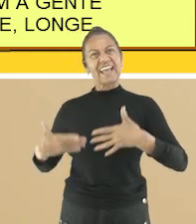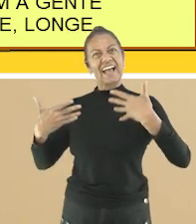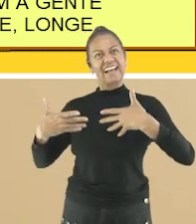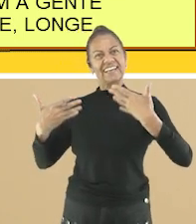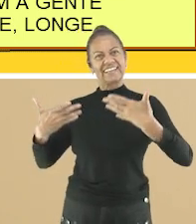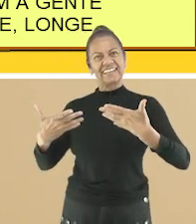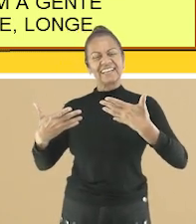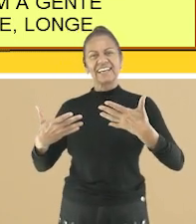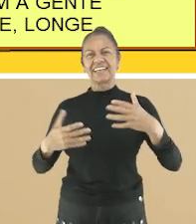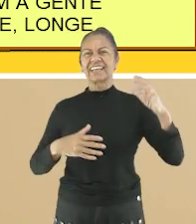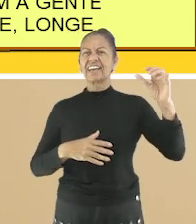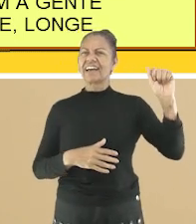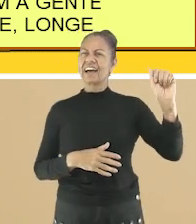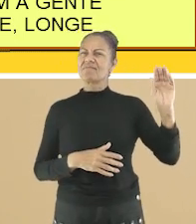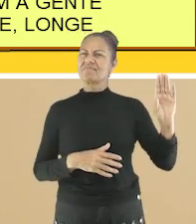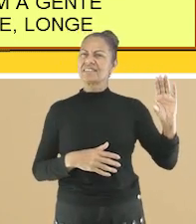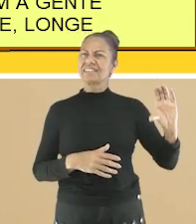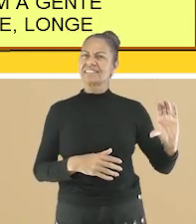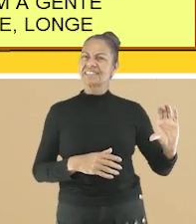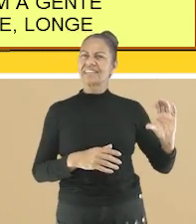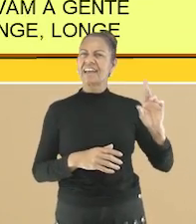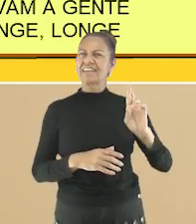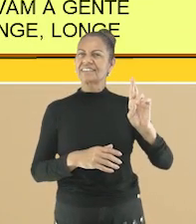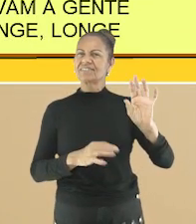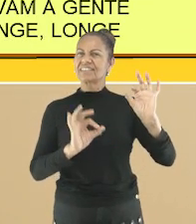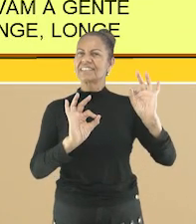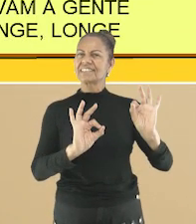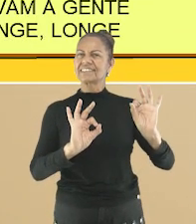E aí? Qual é a resposta correta?